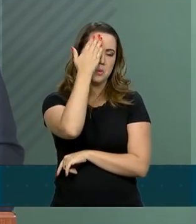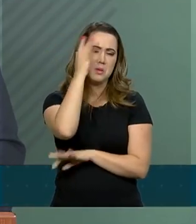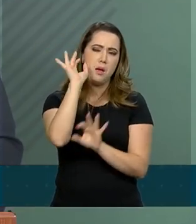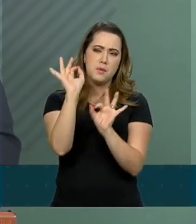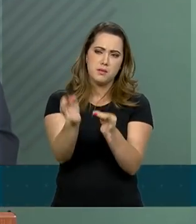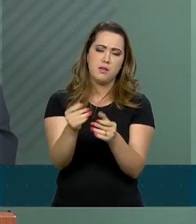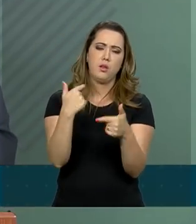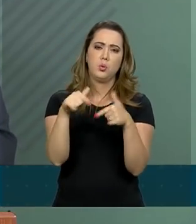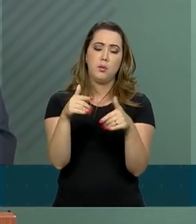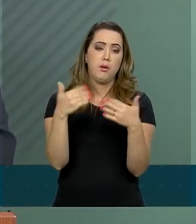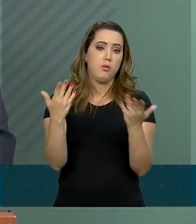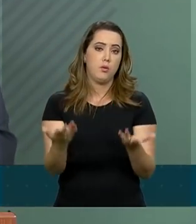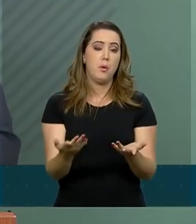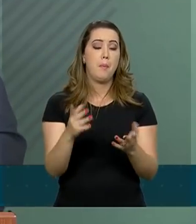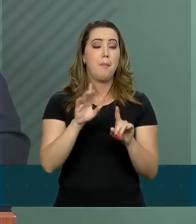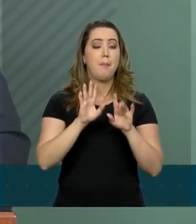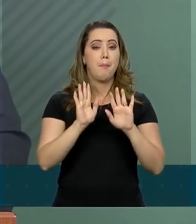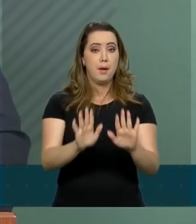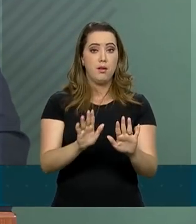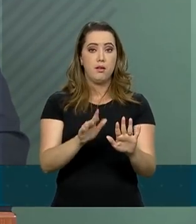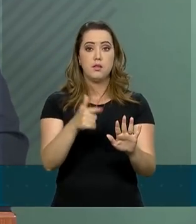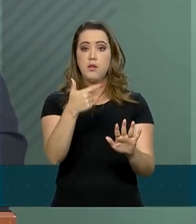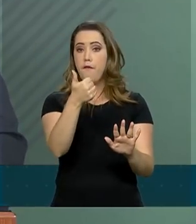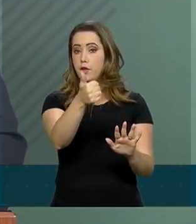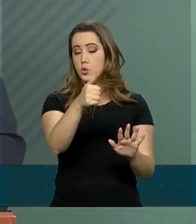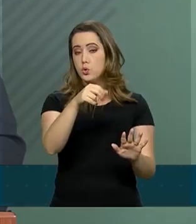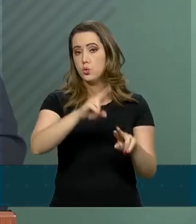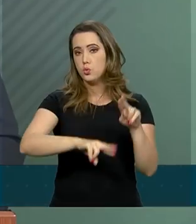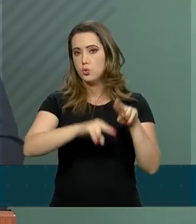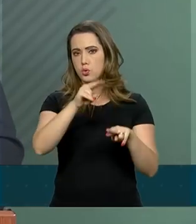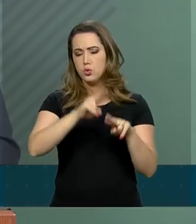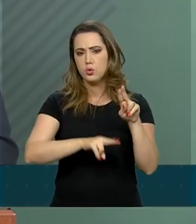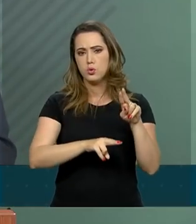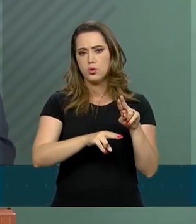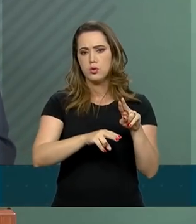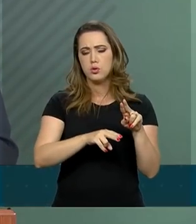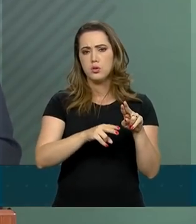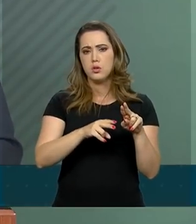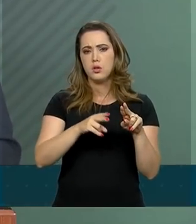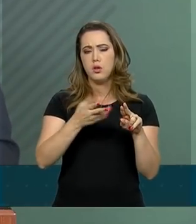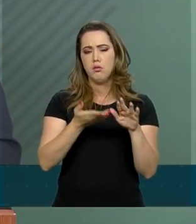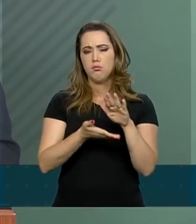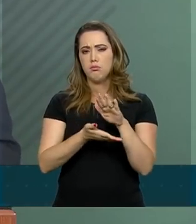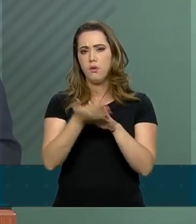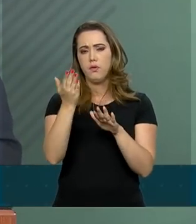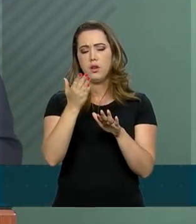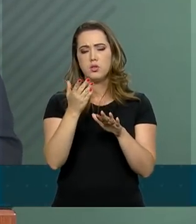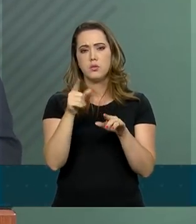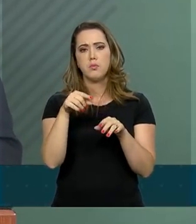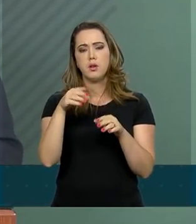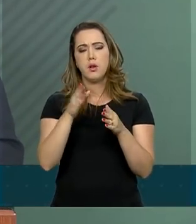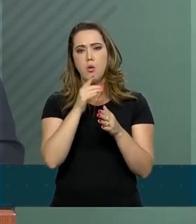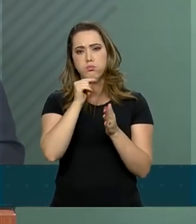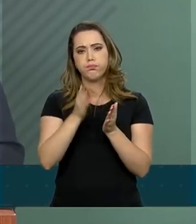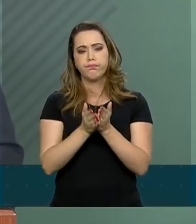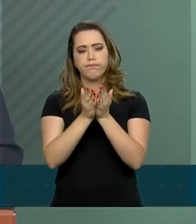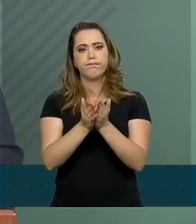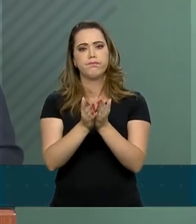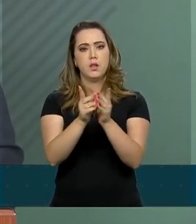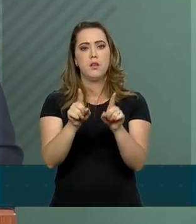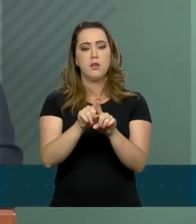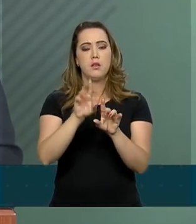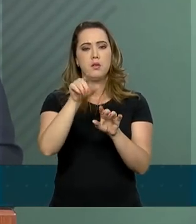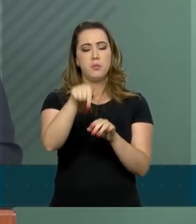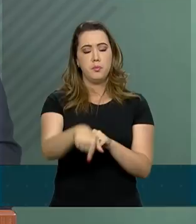atividade. No dia 21 de junho, um evento na Maria. E, por fim, de 25 a 30 de junho, a participação do